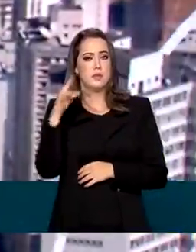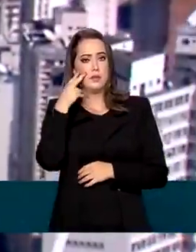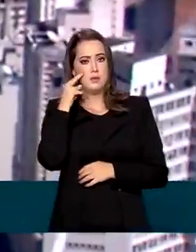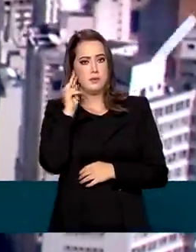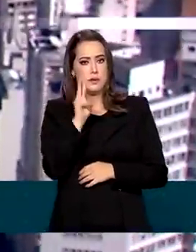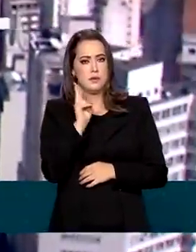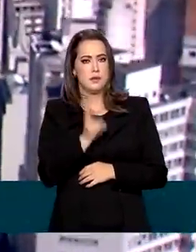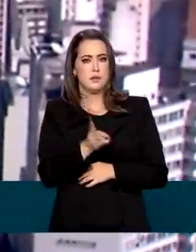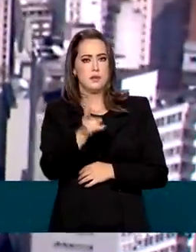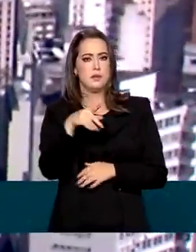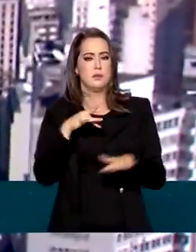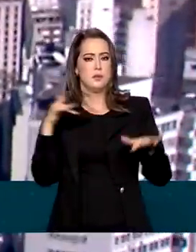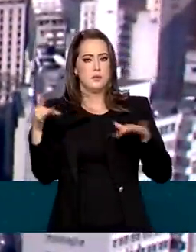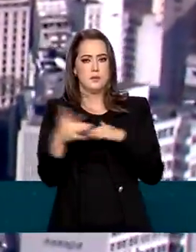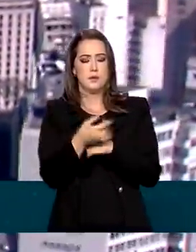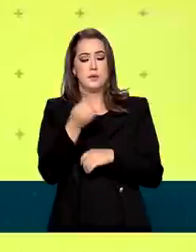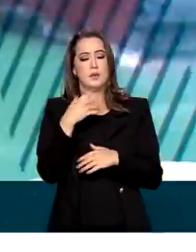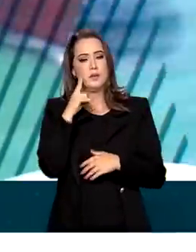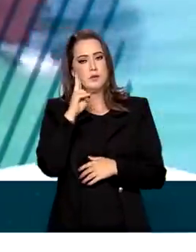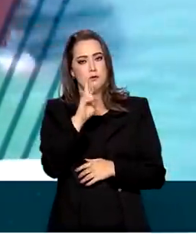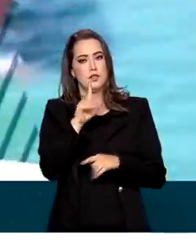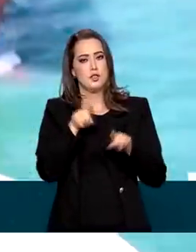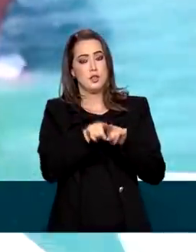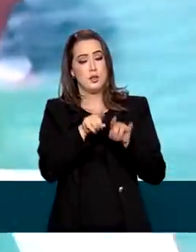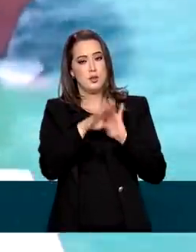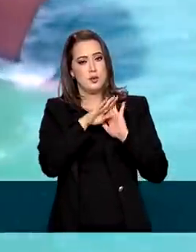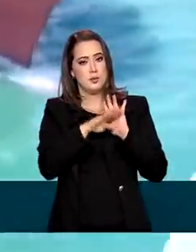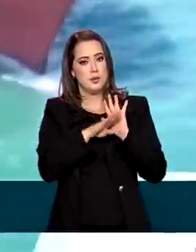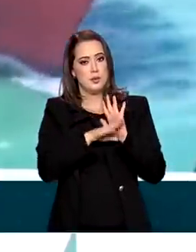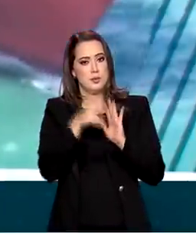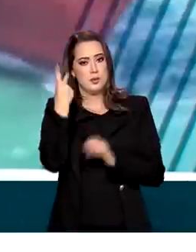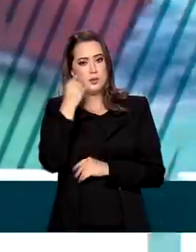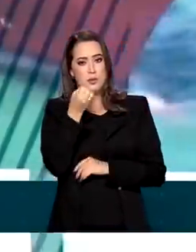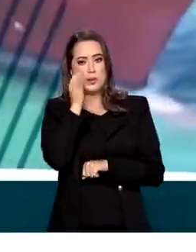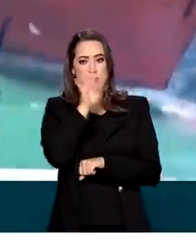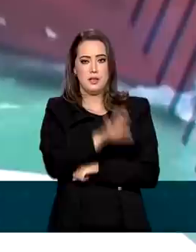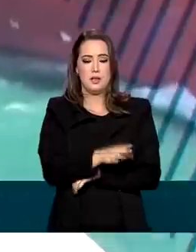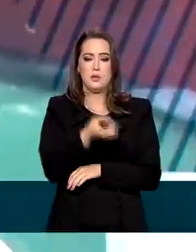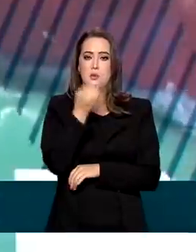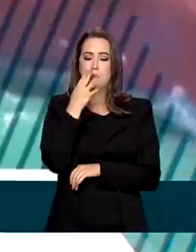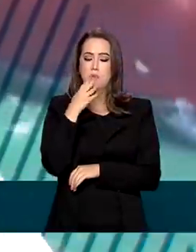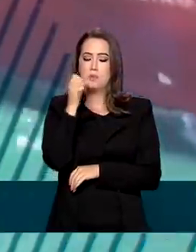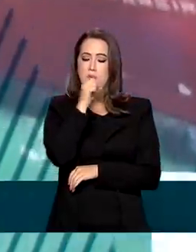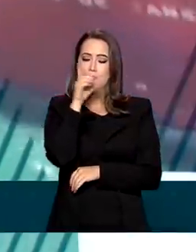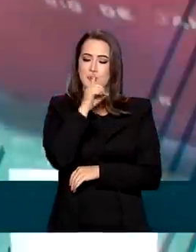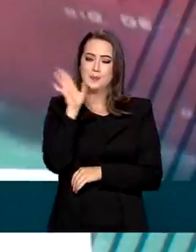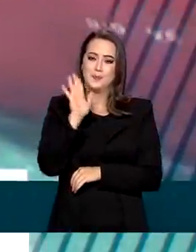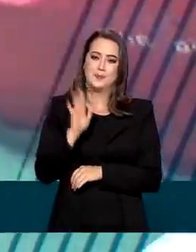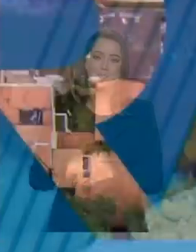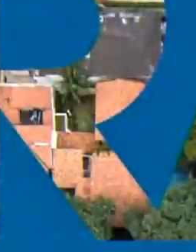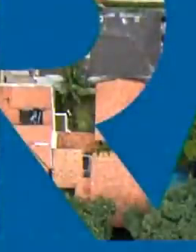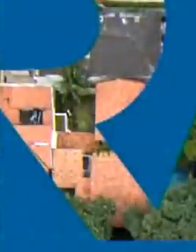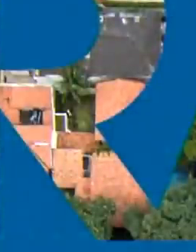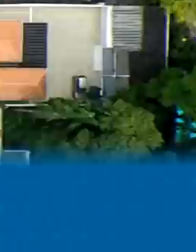confere seguindo as nossas redes sociais. Continue agora com a nossa programação. Uma ótima tarde, um excelente final de semana. Até a próxima.